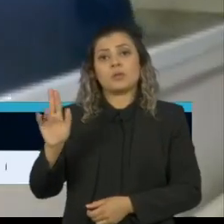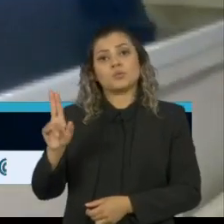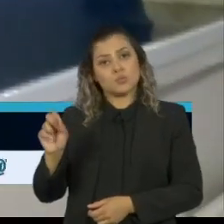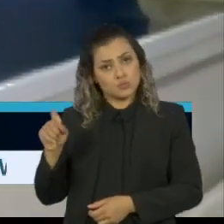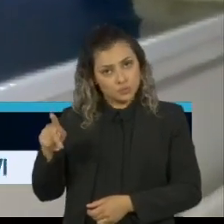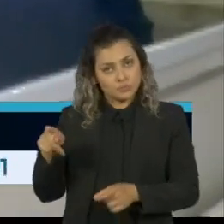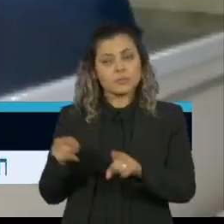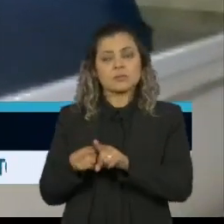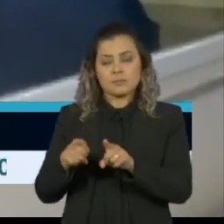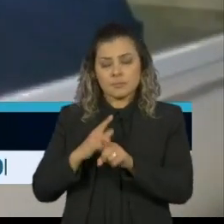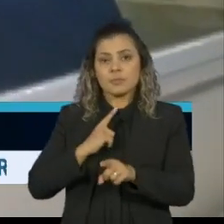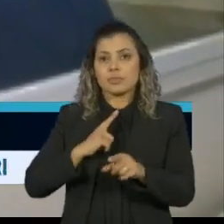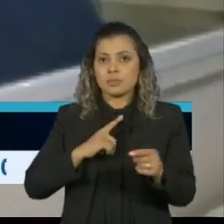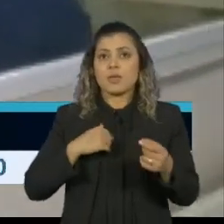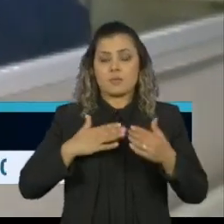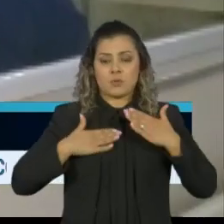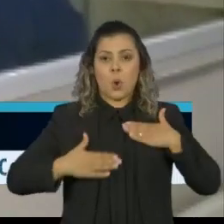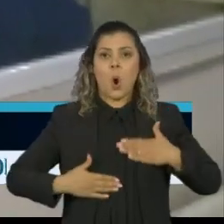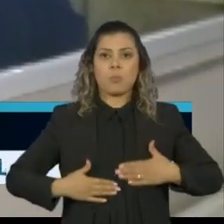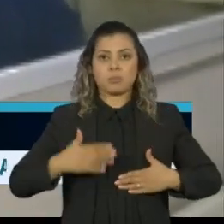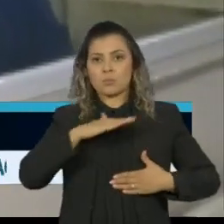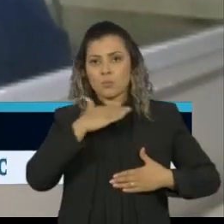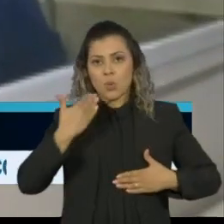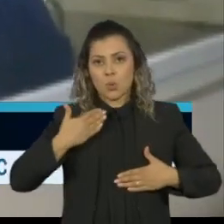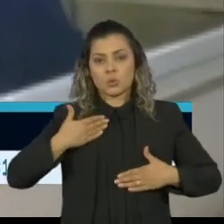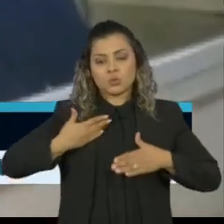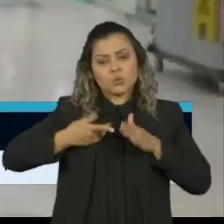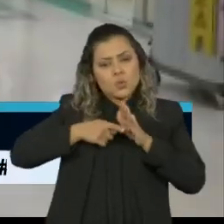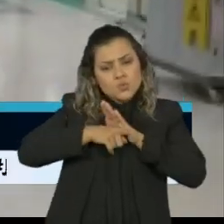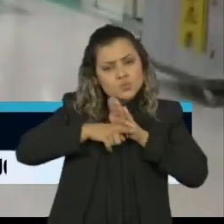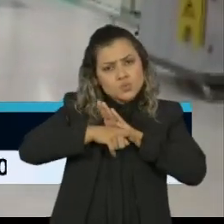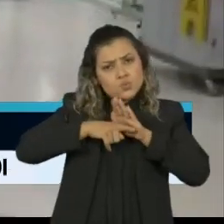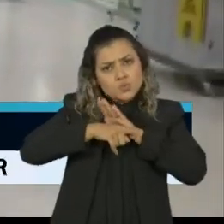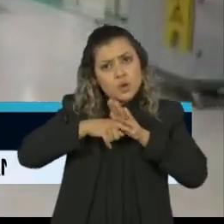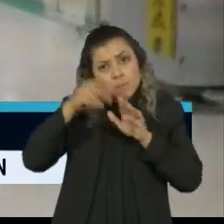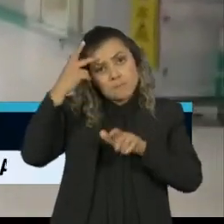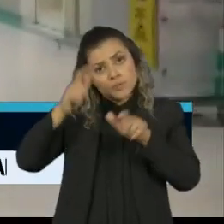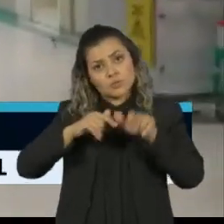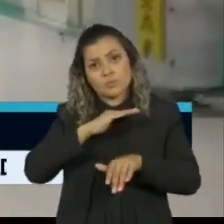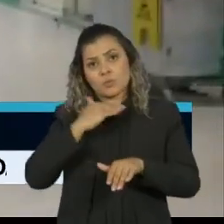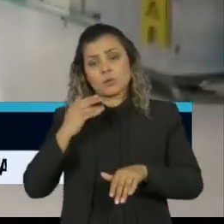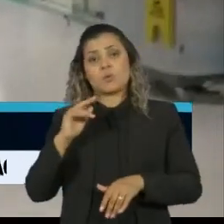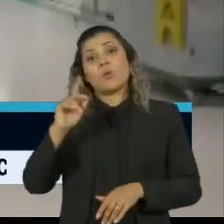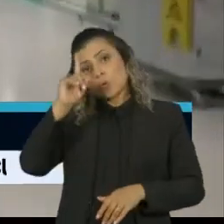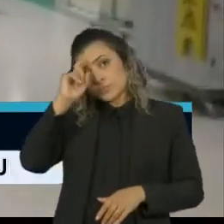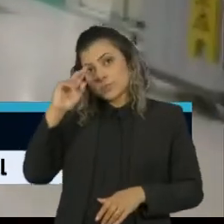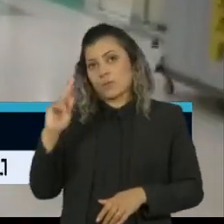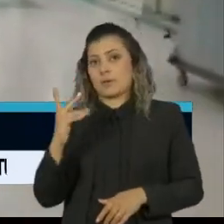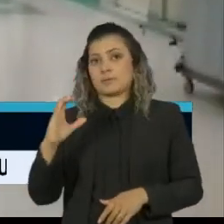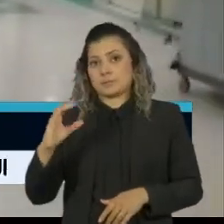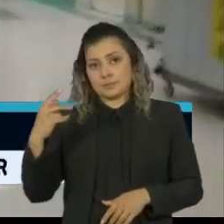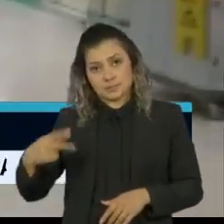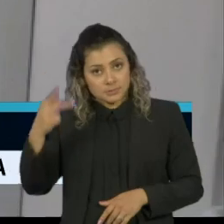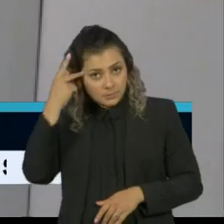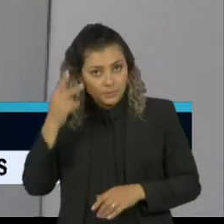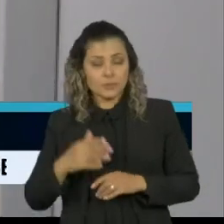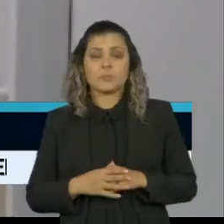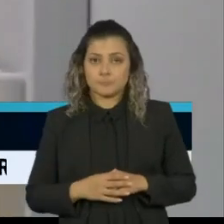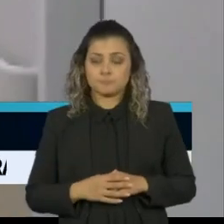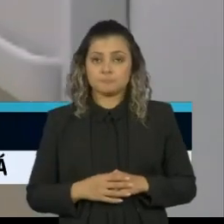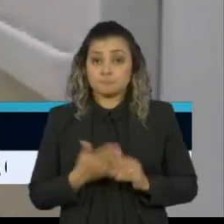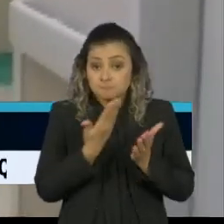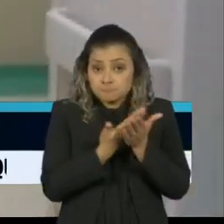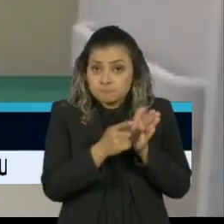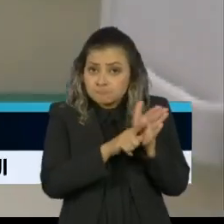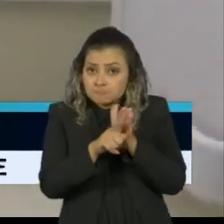USP, que realiza autópsia minimamente invasiva em pacientes que faleceram no Hospital das Clínicas de São Paulo. O estudo